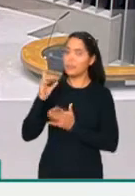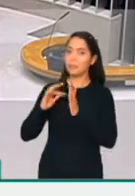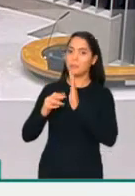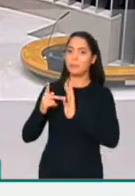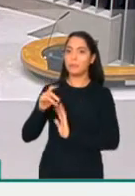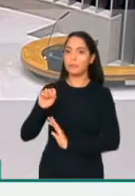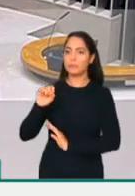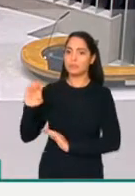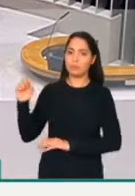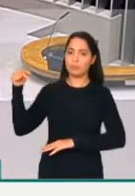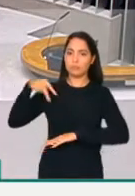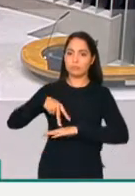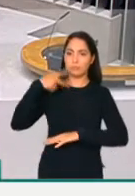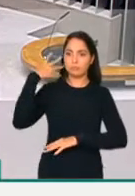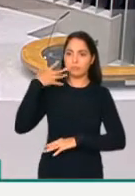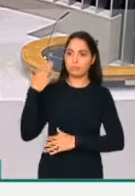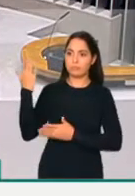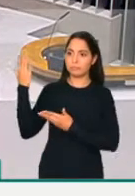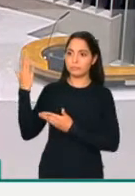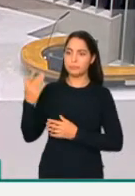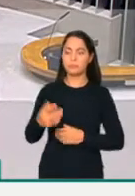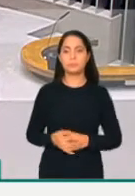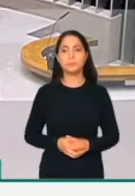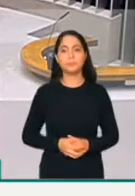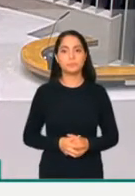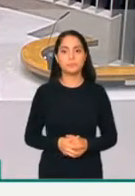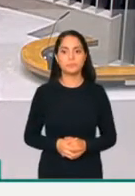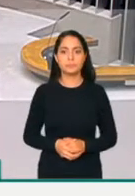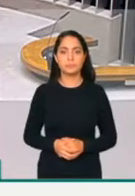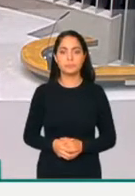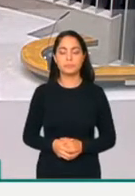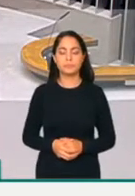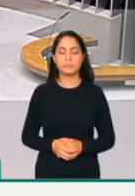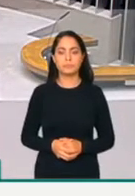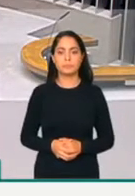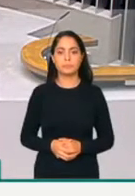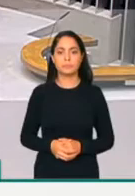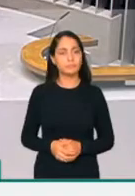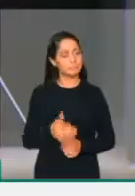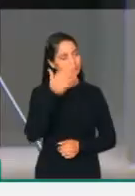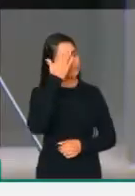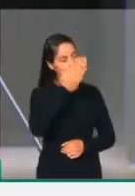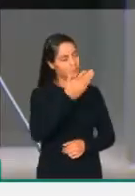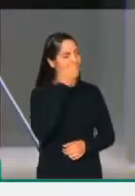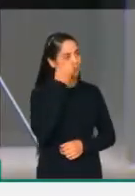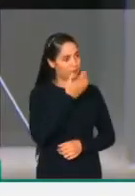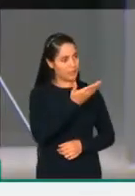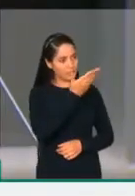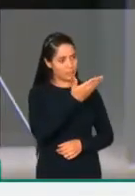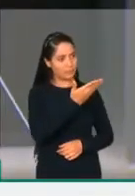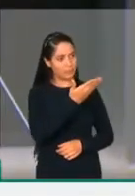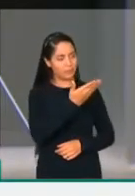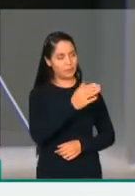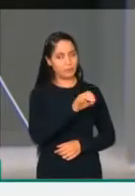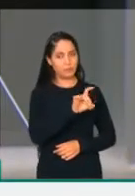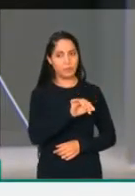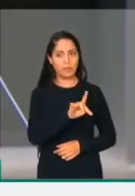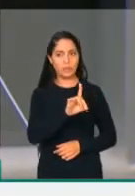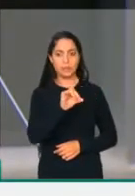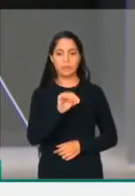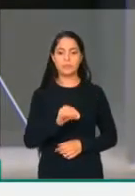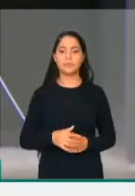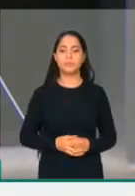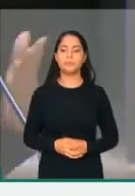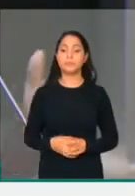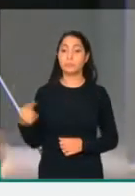O deputado Gervásio Maia, V. Exª tem a palavra. Obrigada, deputado Eduardo Bismarck. Primeiro dizer que